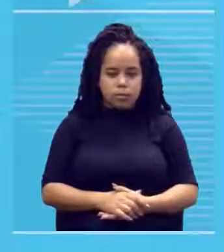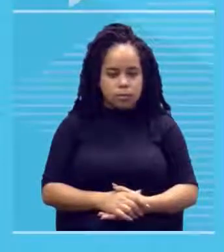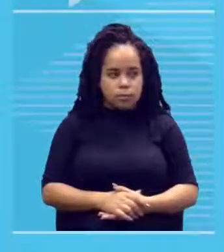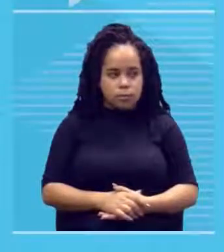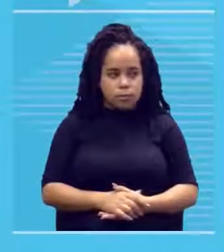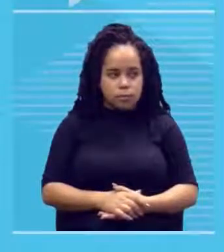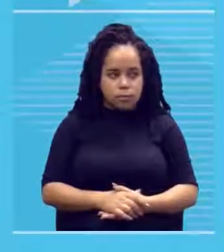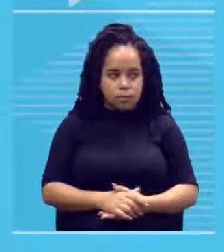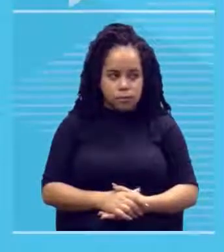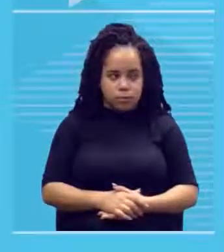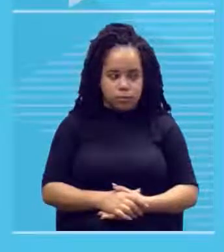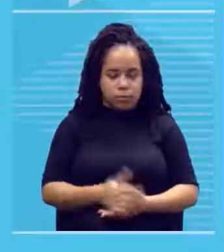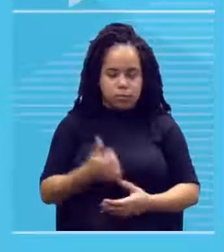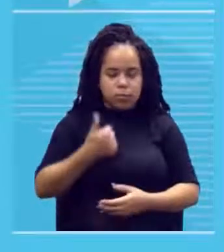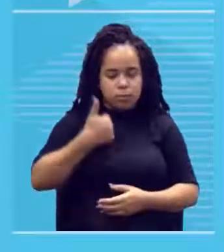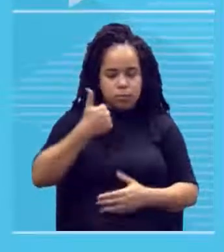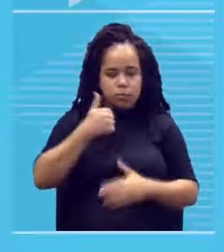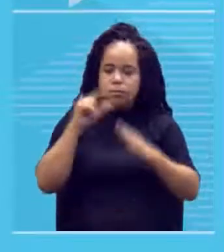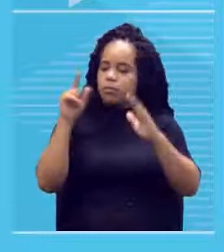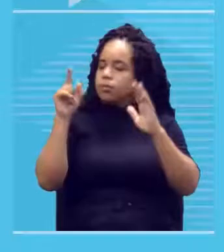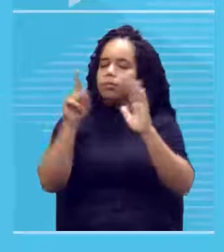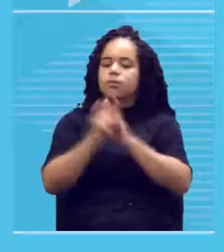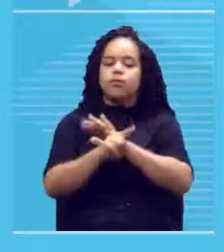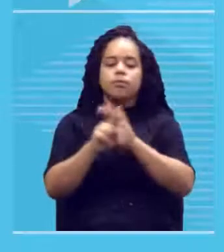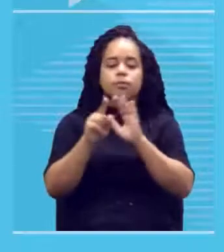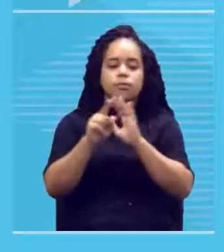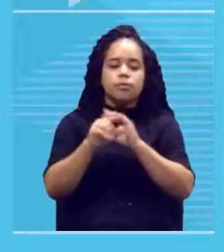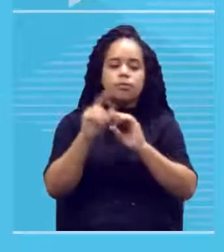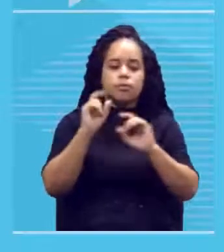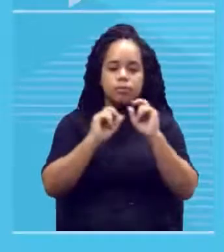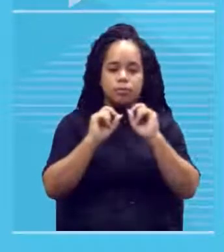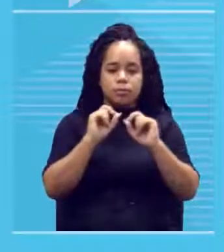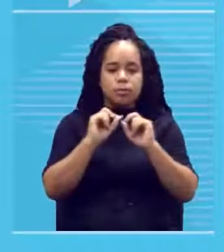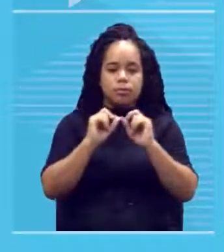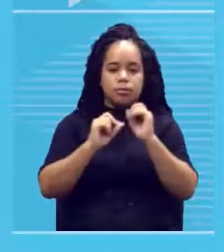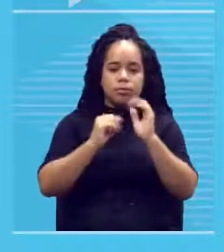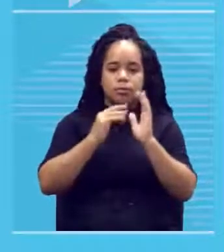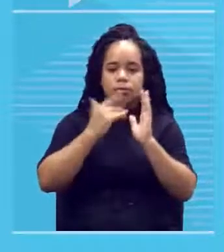em primeiro lugar, a pergunta, o que é pintura?